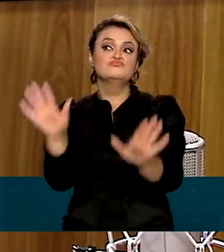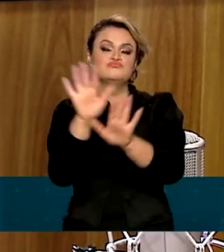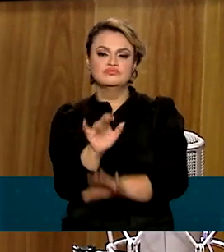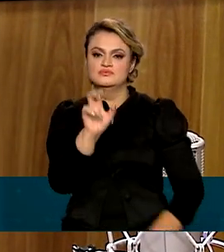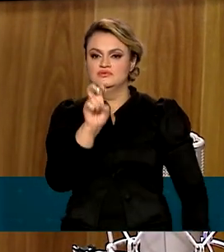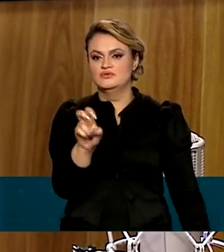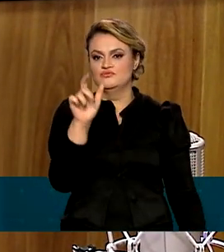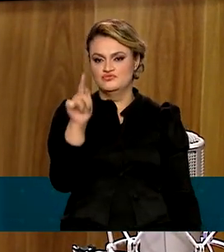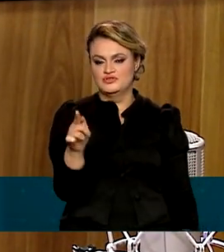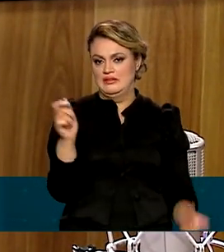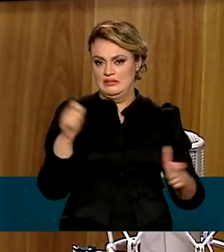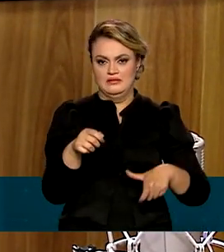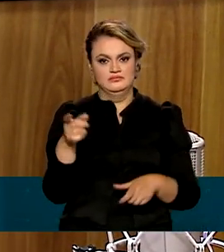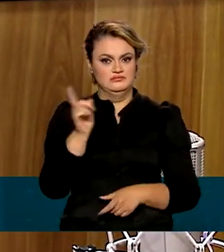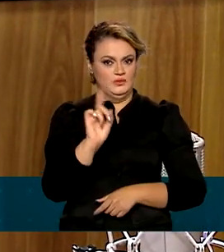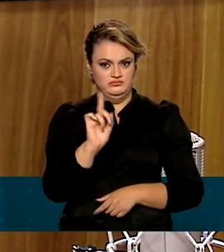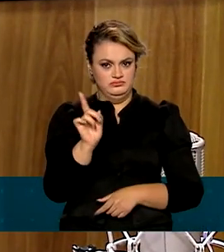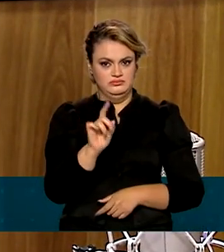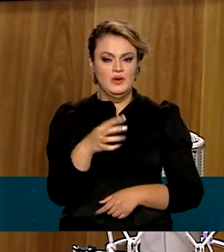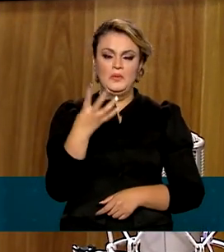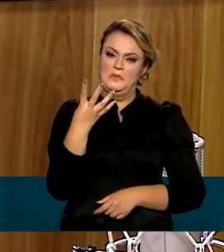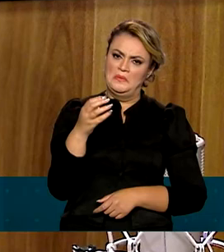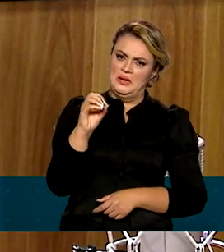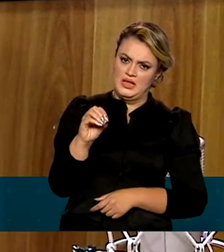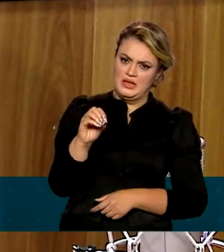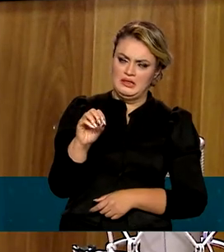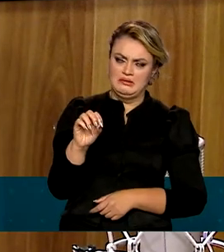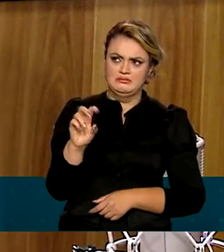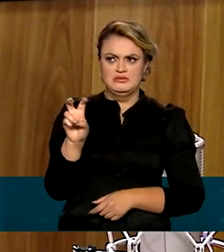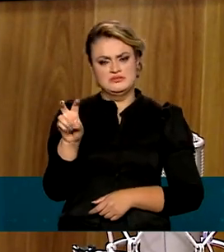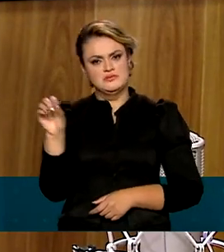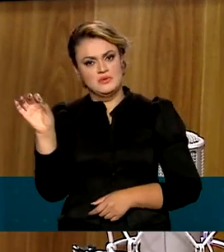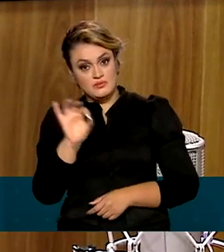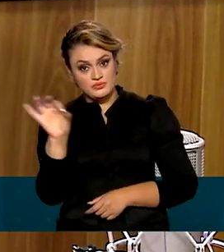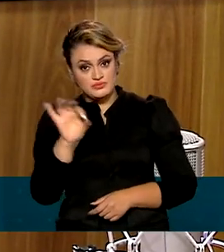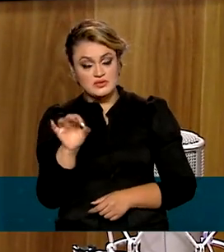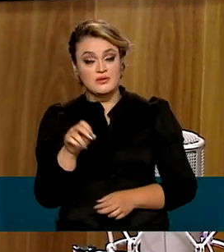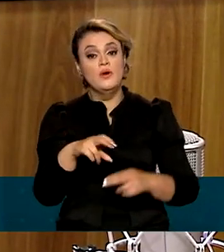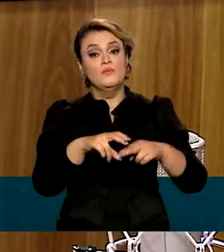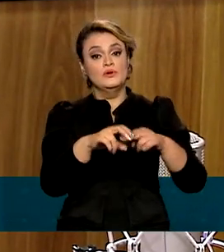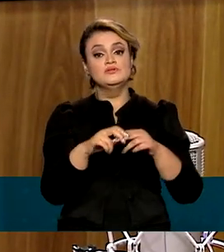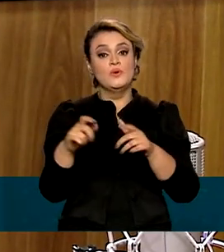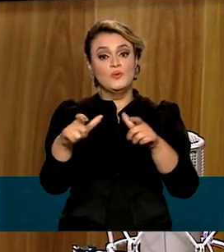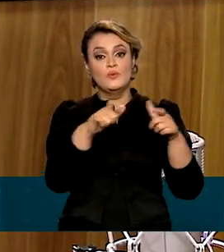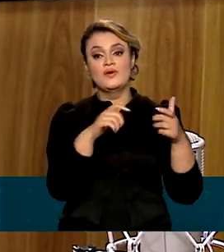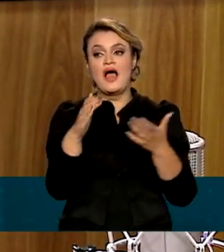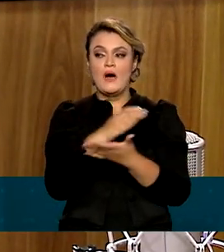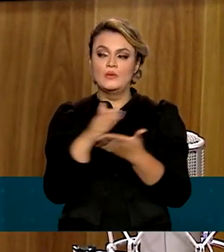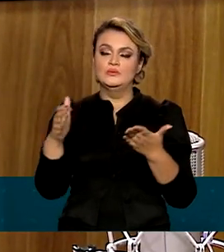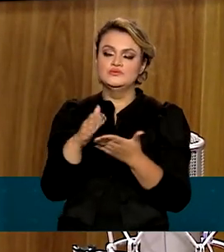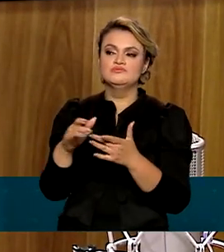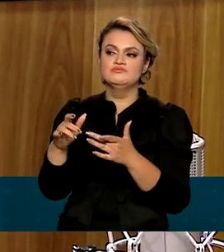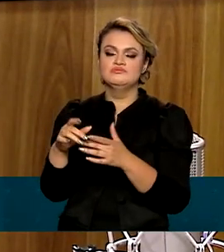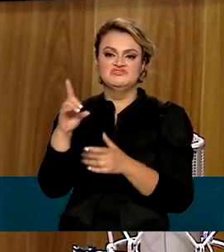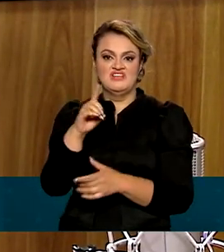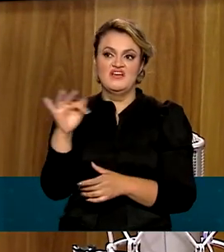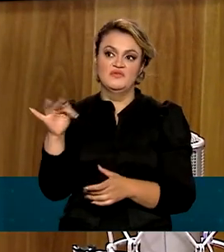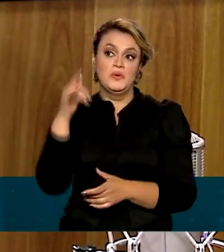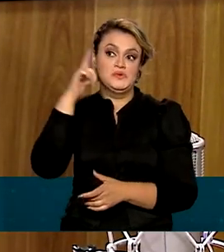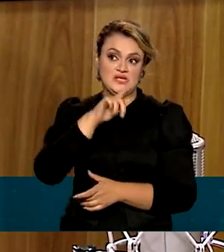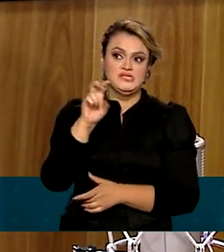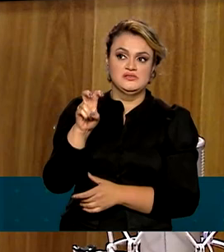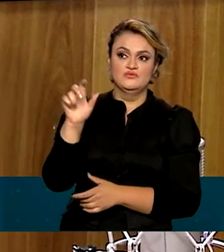está coberta com 5G, em torno de entre 40% 50%. Por isso, em alguns lugares de Brasília, o 5G está funcionando e em outros não.